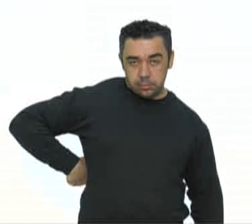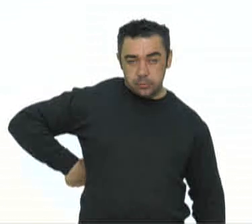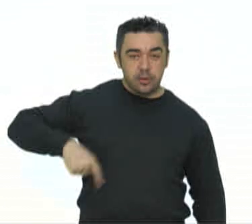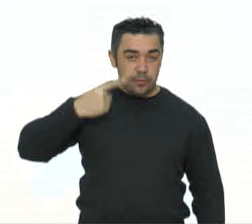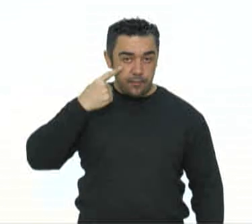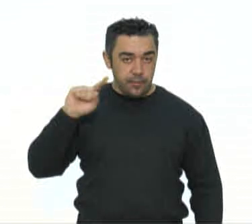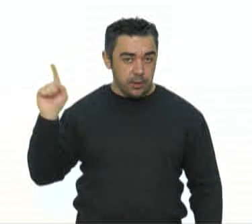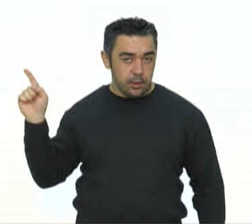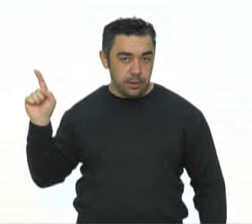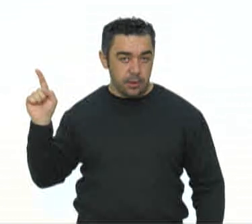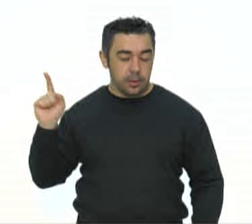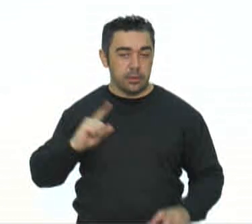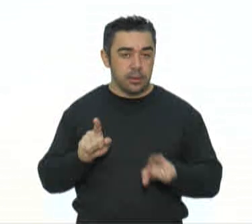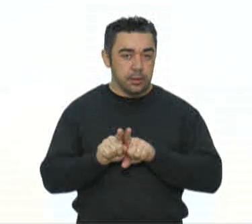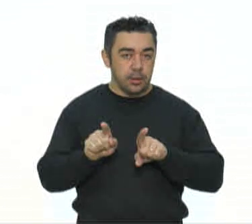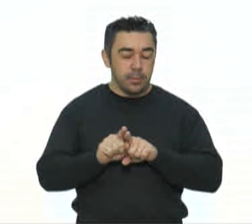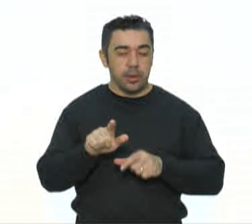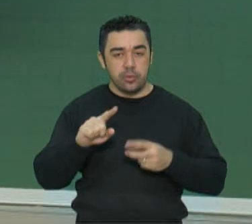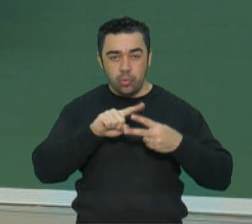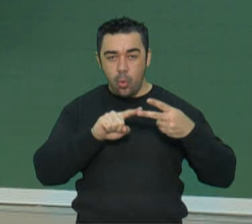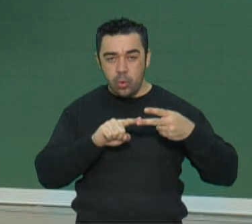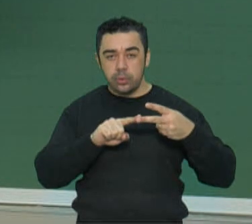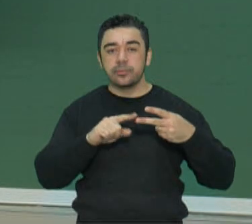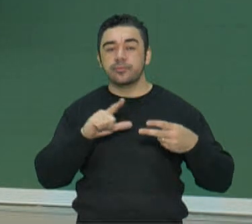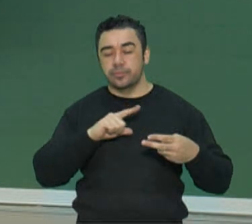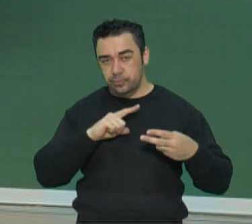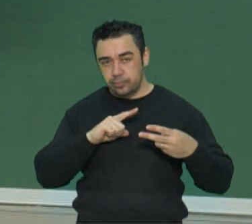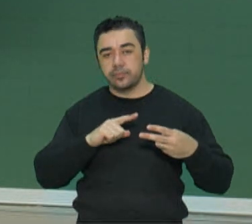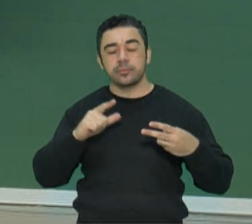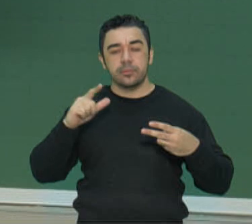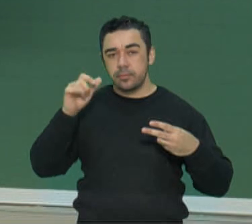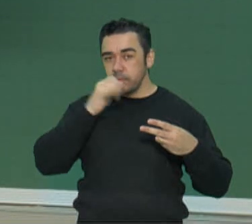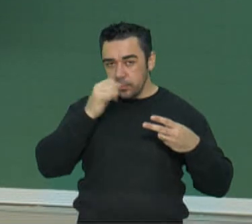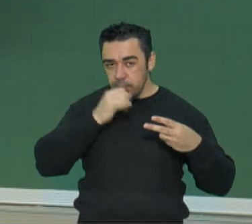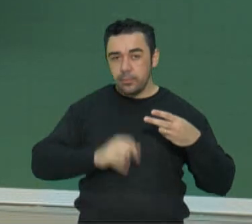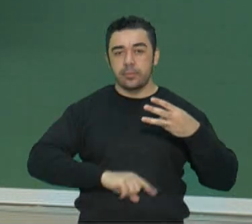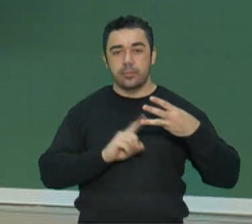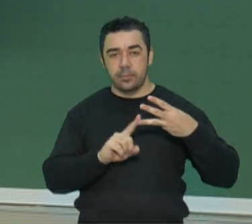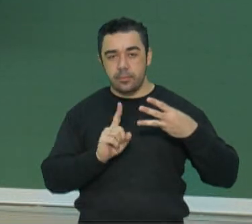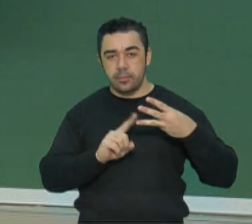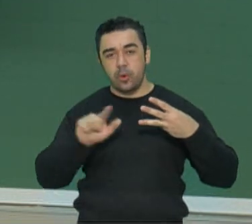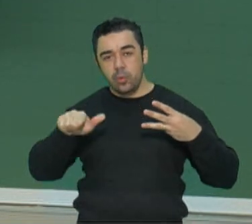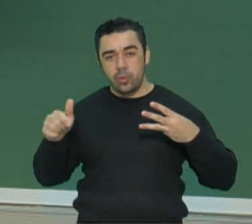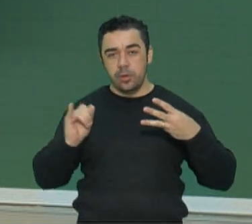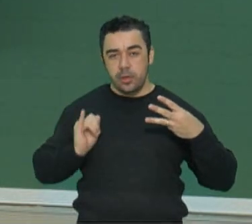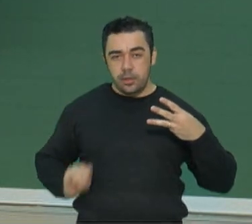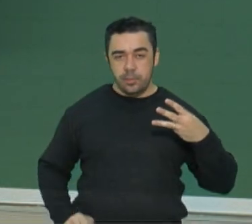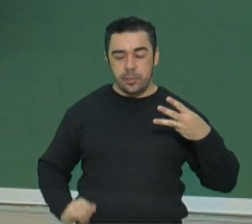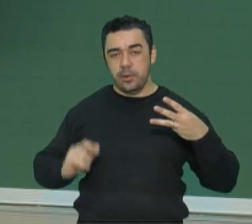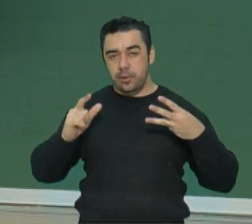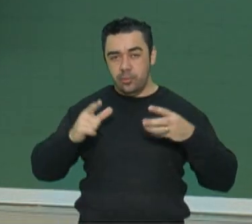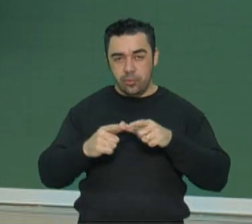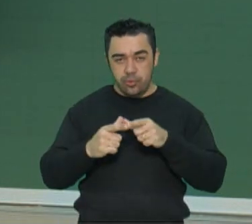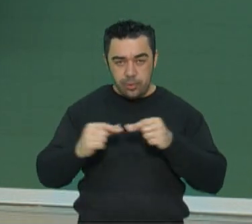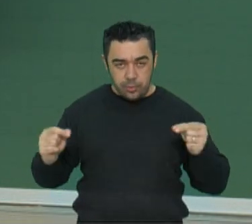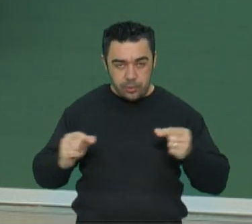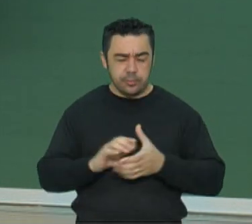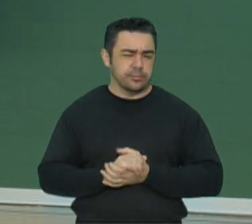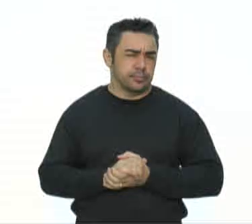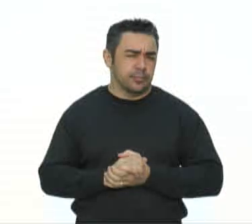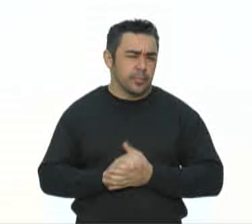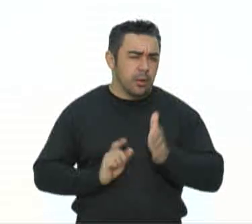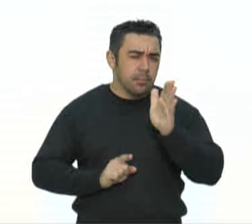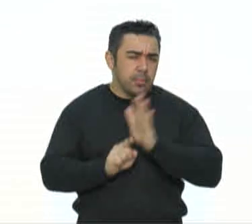repara dois senhores, Benito Mussolini e o Hirohito, o imperador japonês. Qual